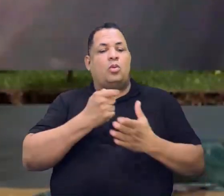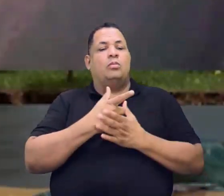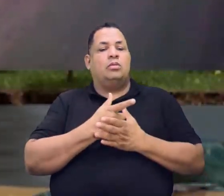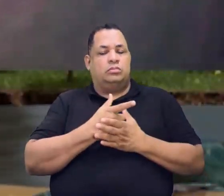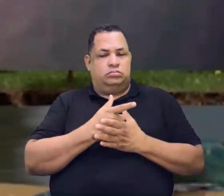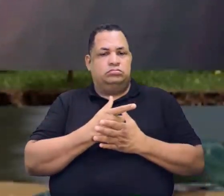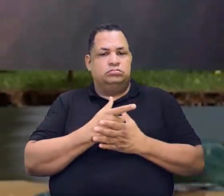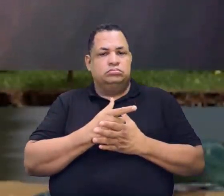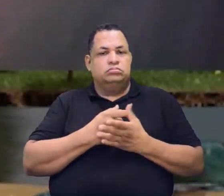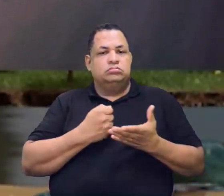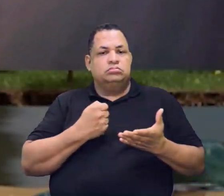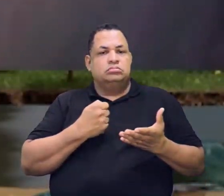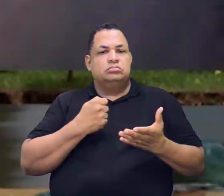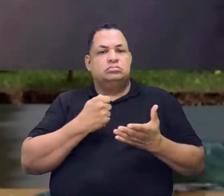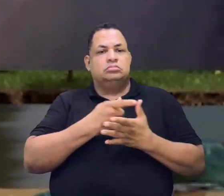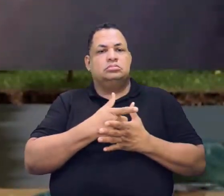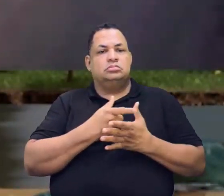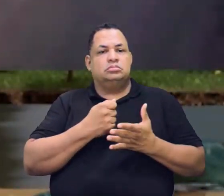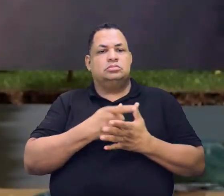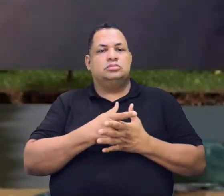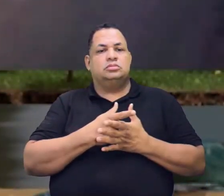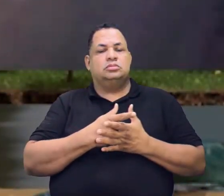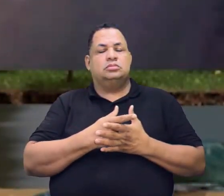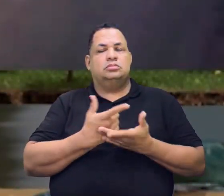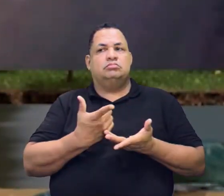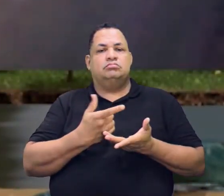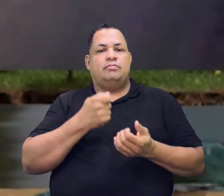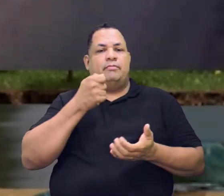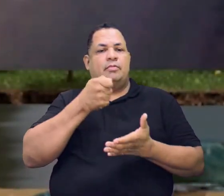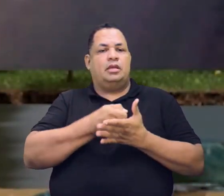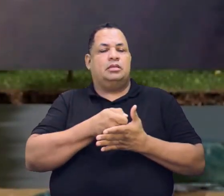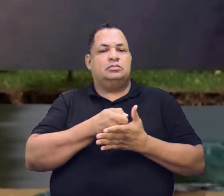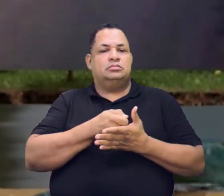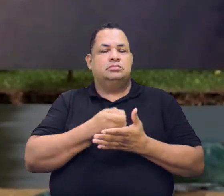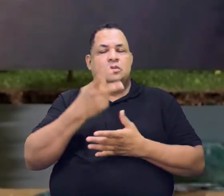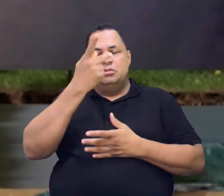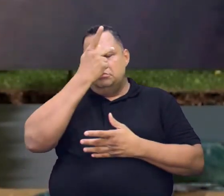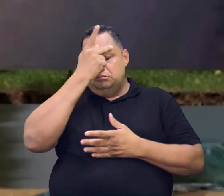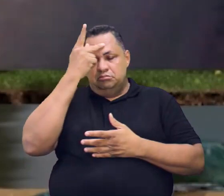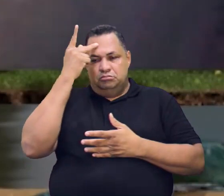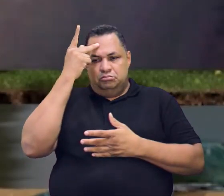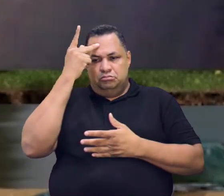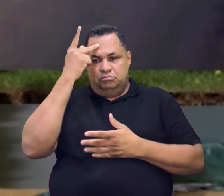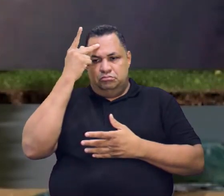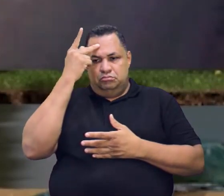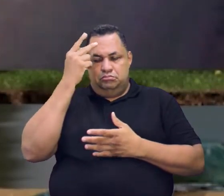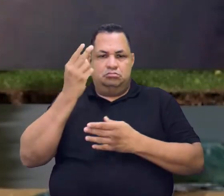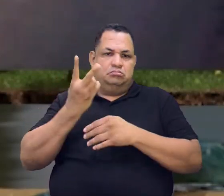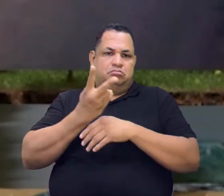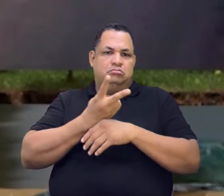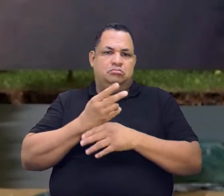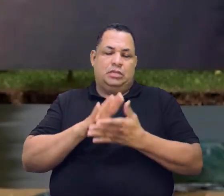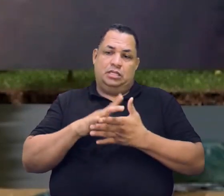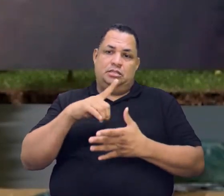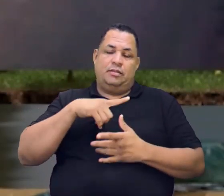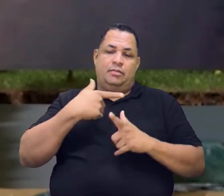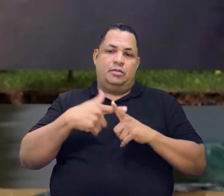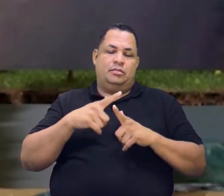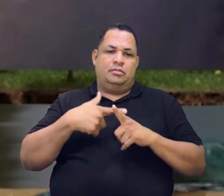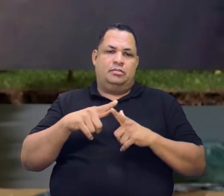parte. Ou ele está pagando para outra pessoa. Aí logo você procura o encrenca.